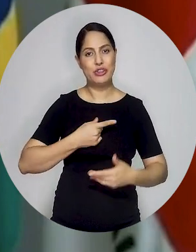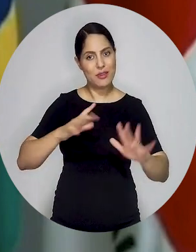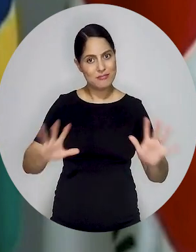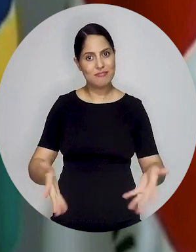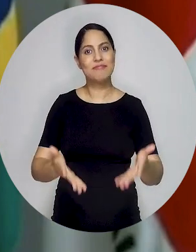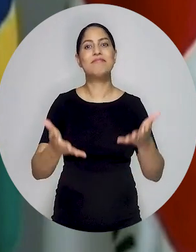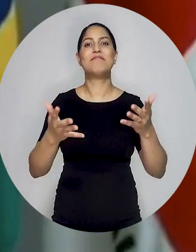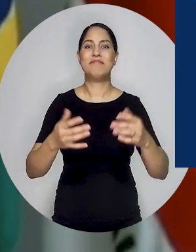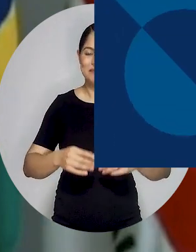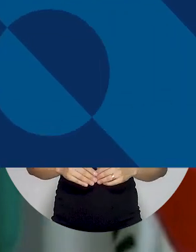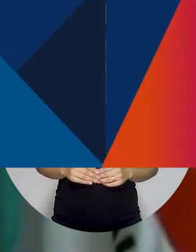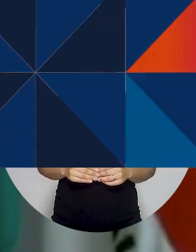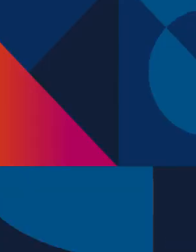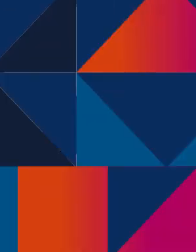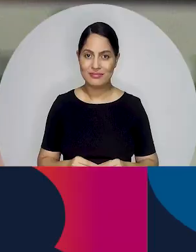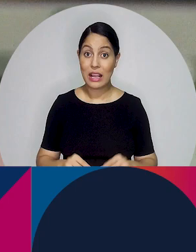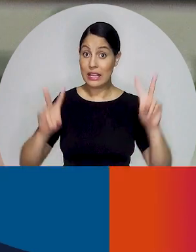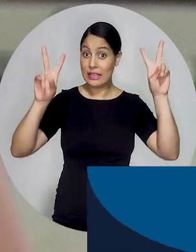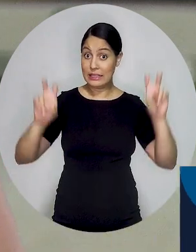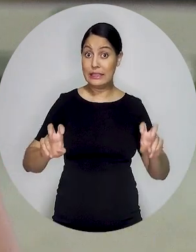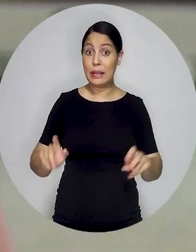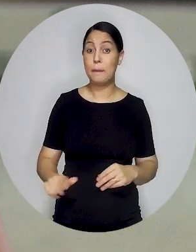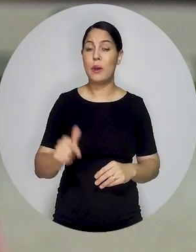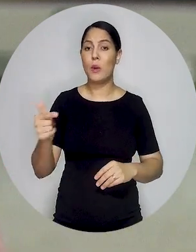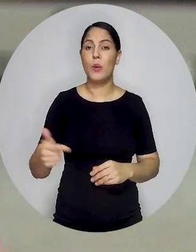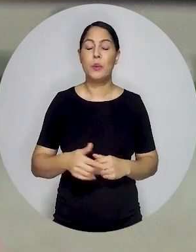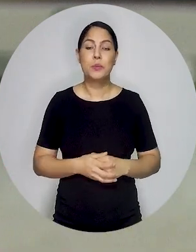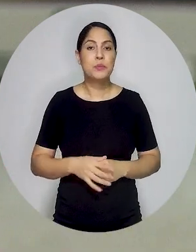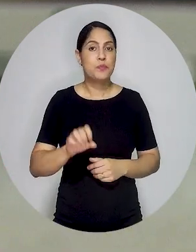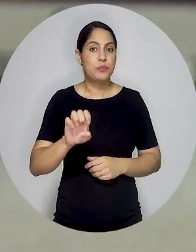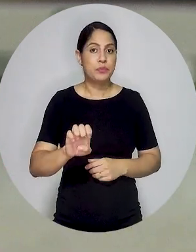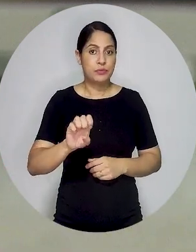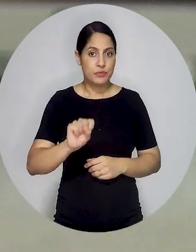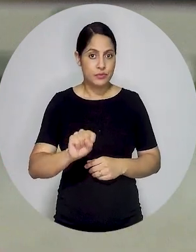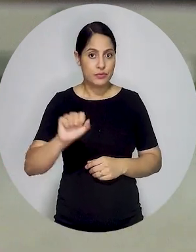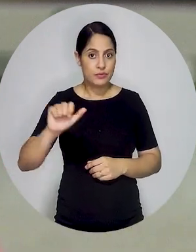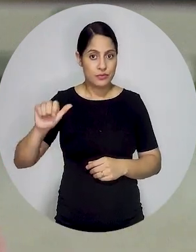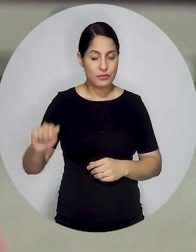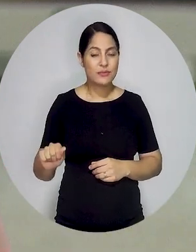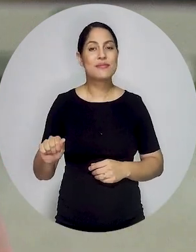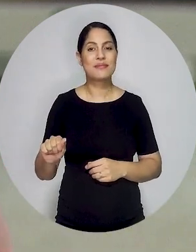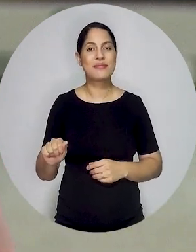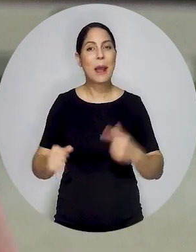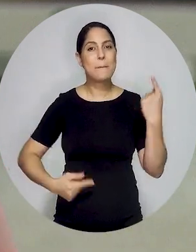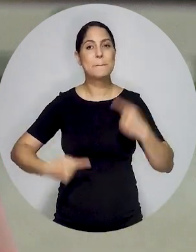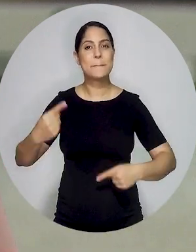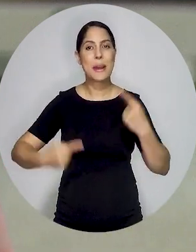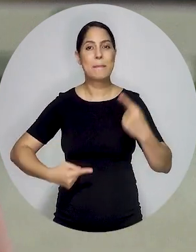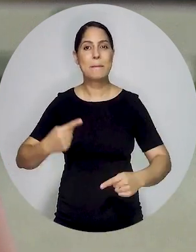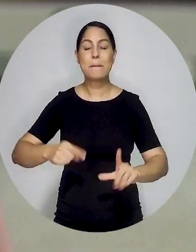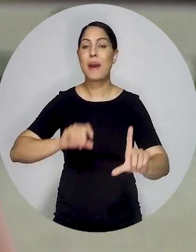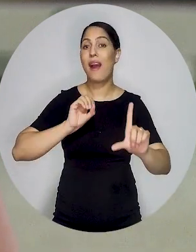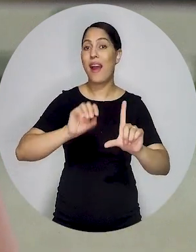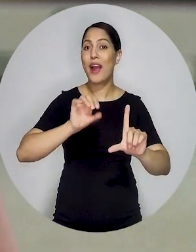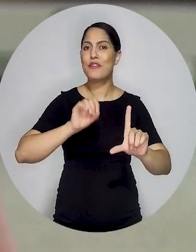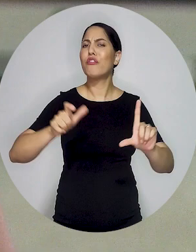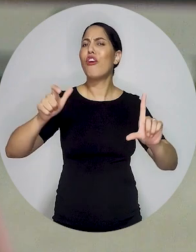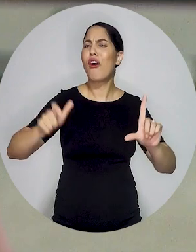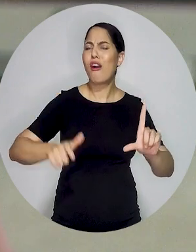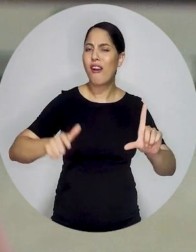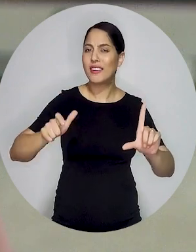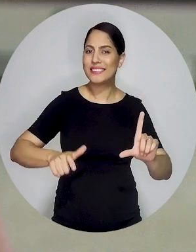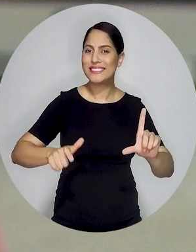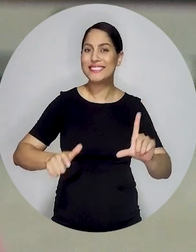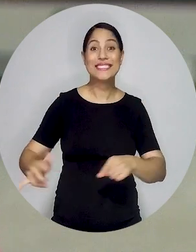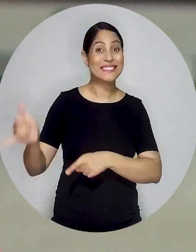e que a gente quer incentivar cada vez mais. Mudando de assunto, a Escola Superior de Advocacia Nacional realizou mais um debate ao